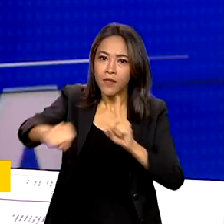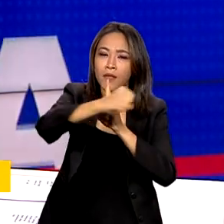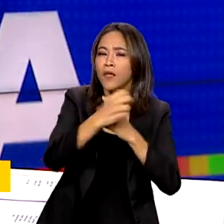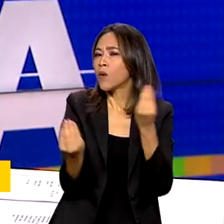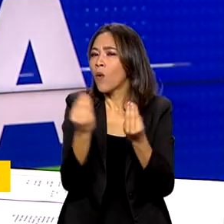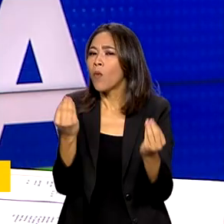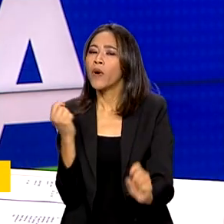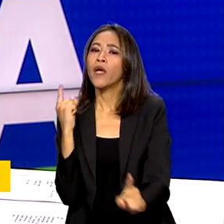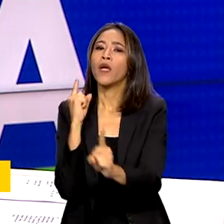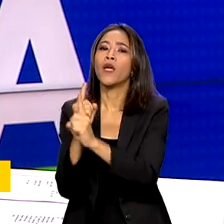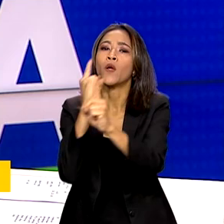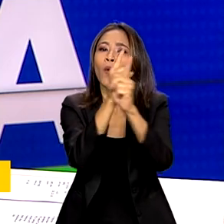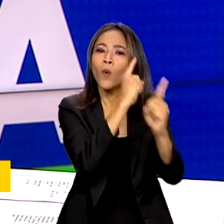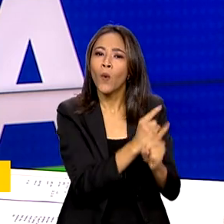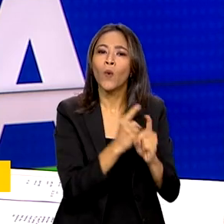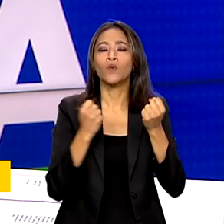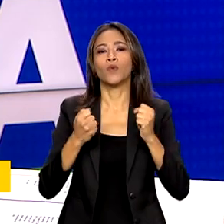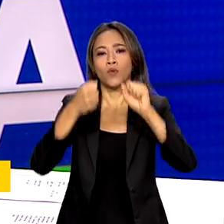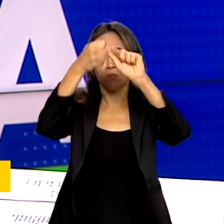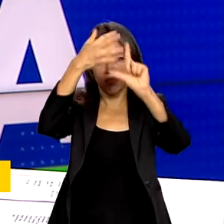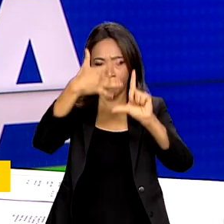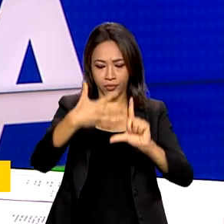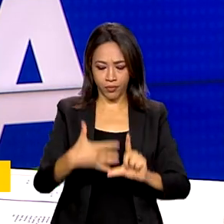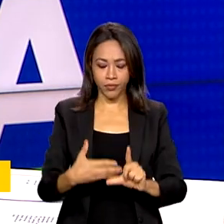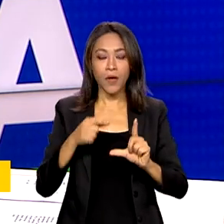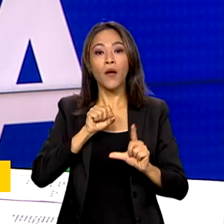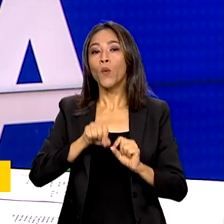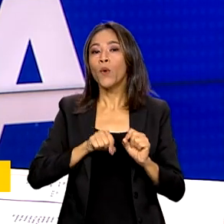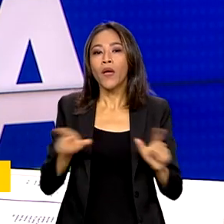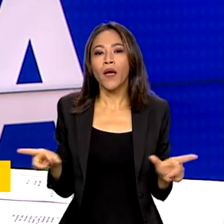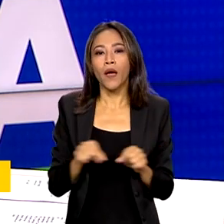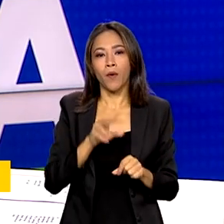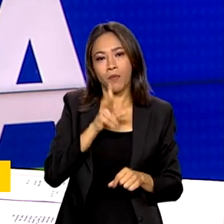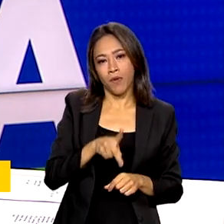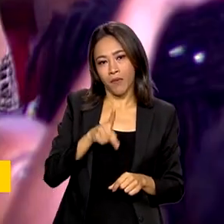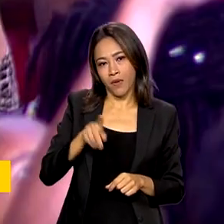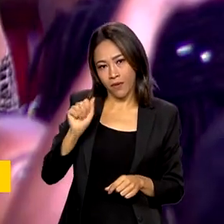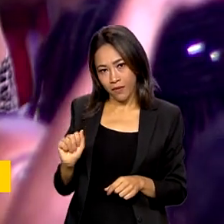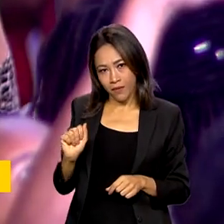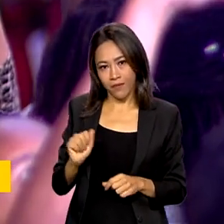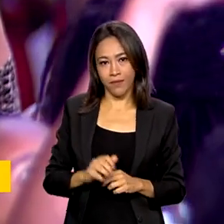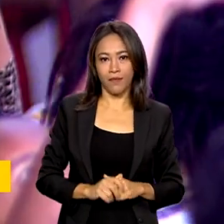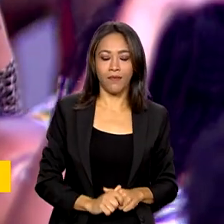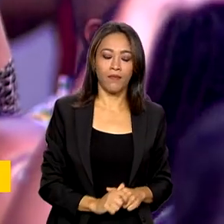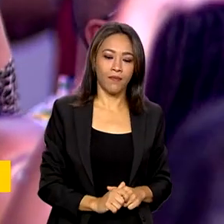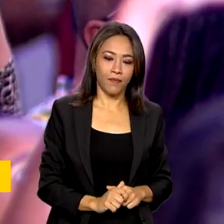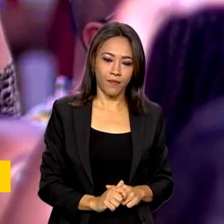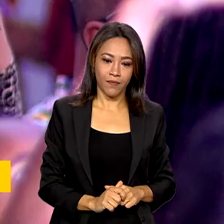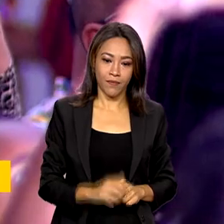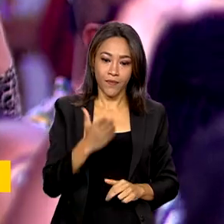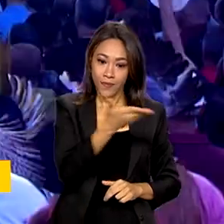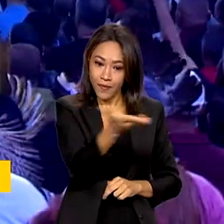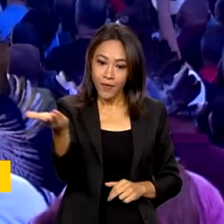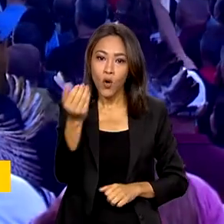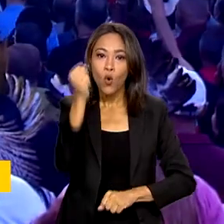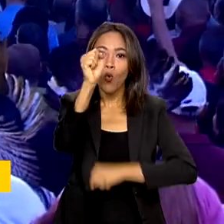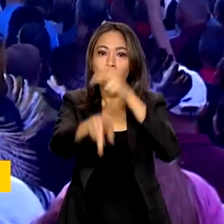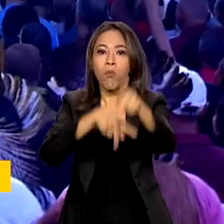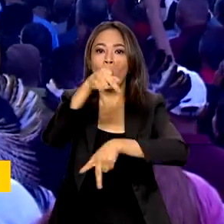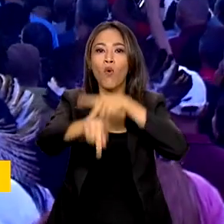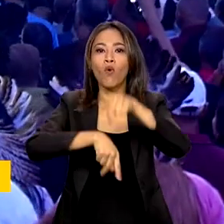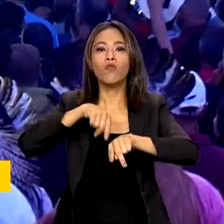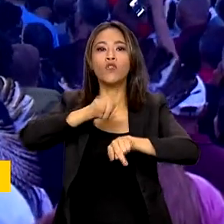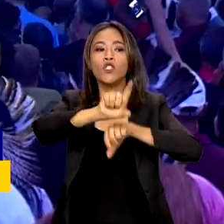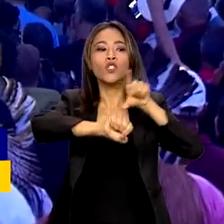encontros e de uma plataforma virtual. É o Plano Plurianual Participativo. É o povo que escolhe